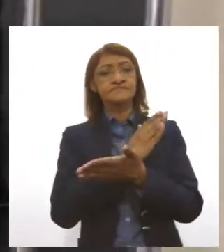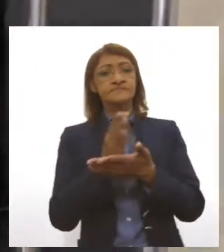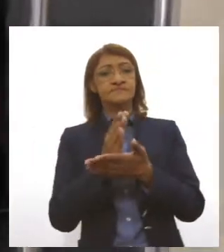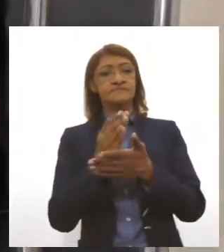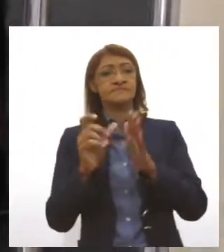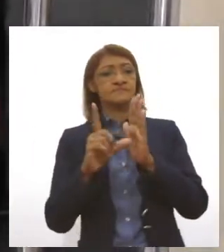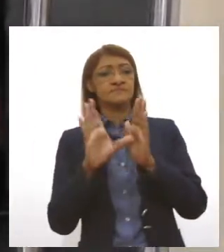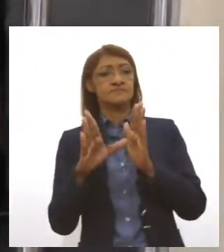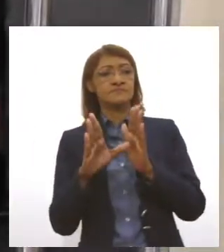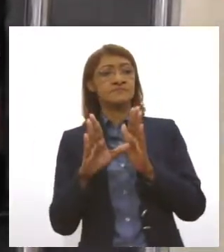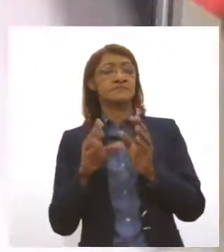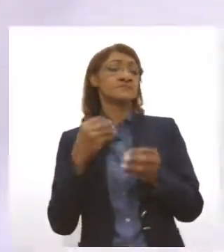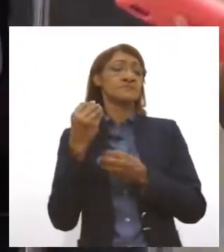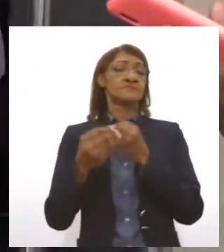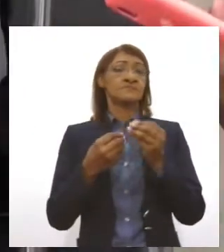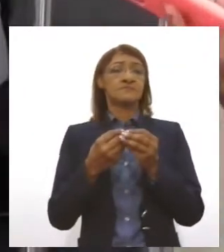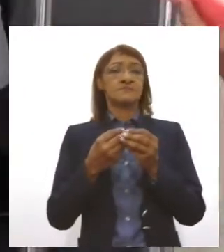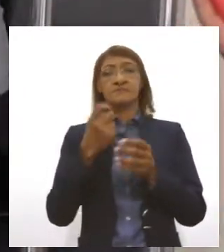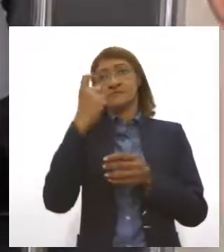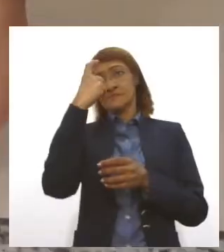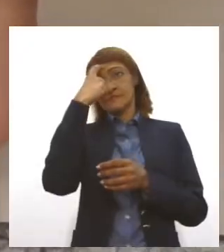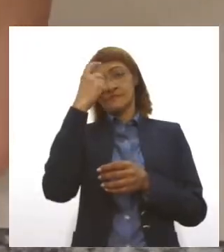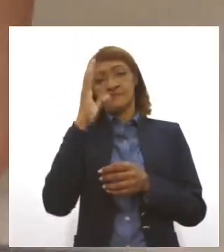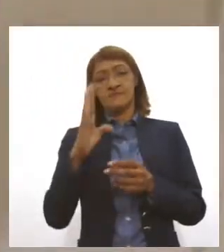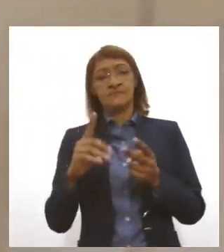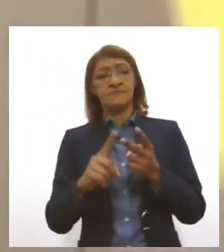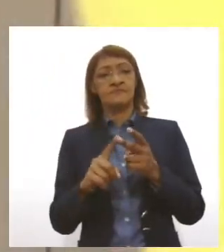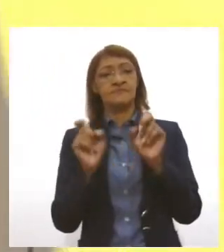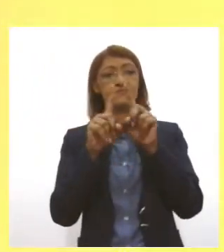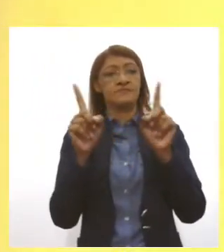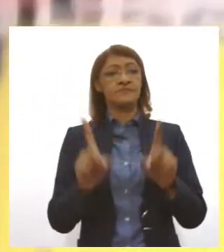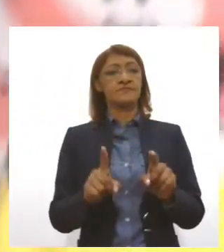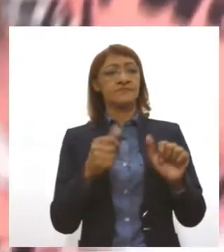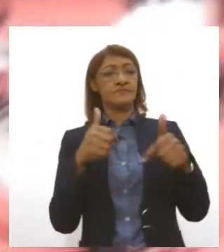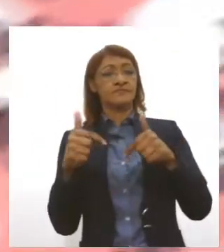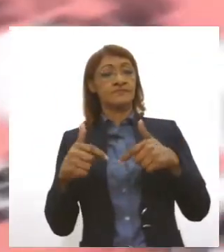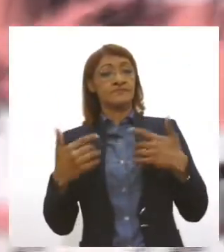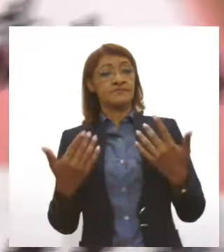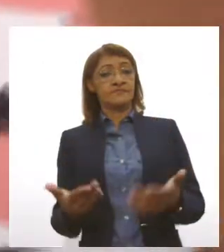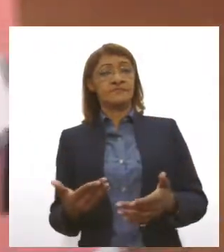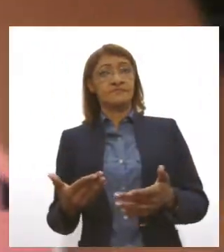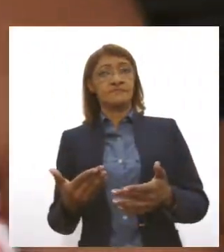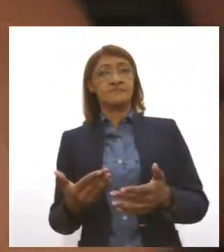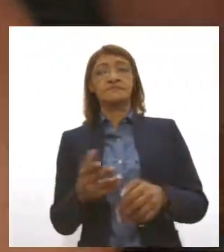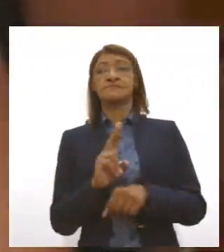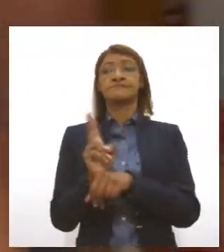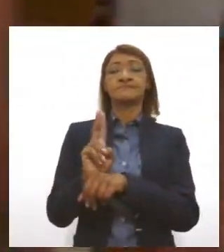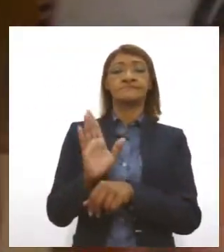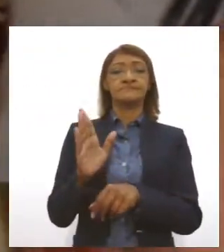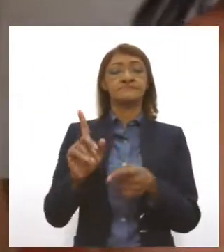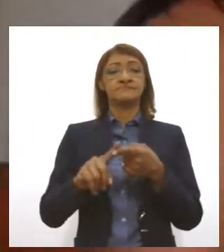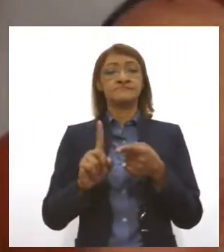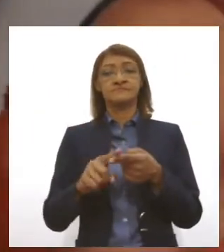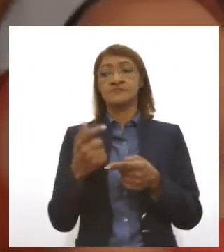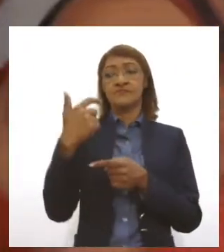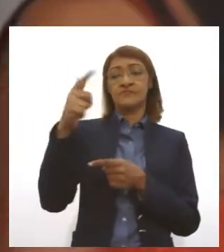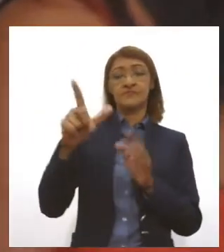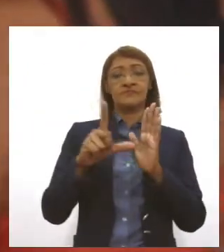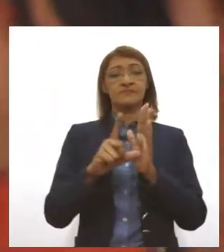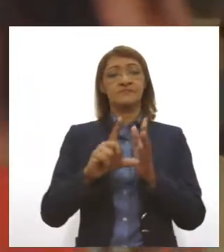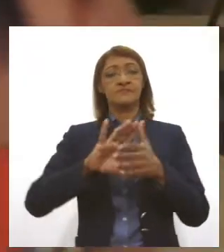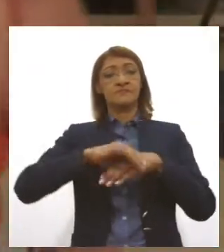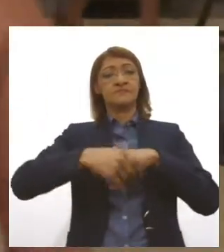entrada e colocam funcionários para auxiliar. Já em outras, há apenas o reservatório de álcool para que as pessoas possam